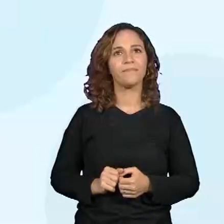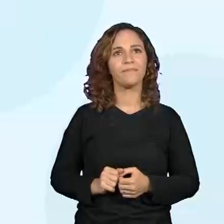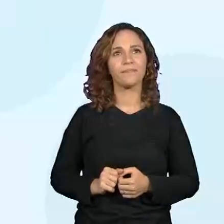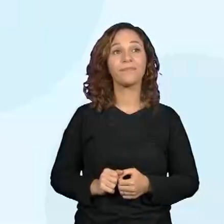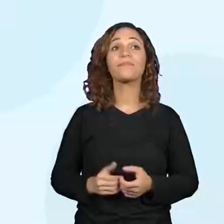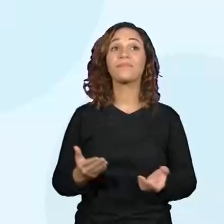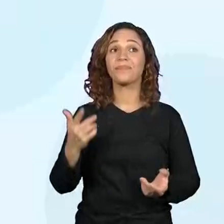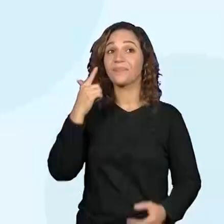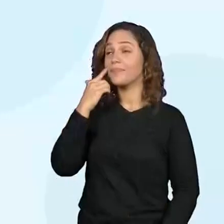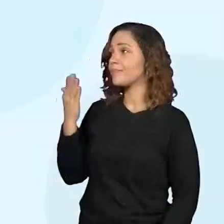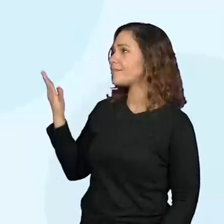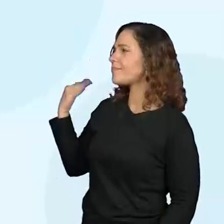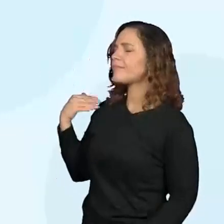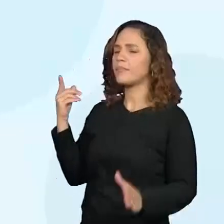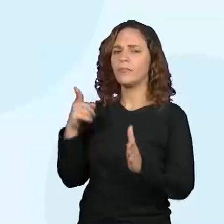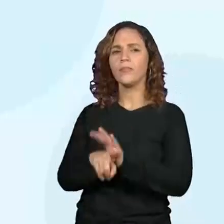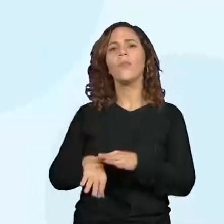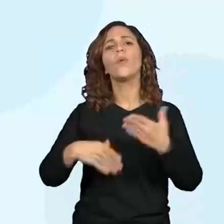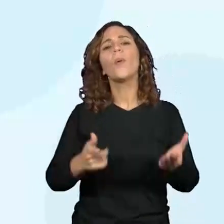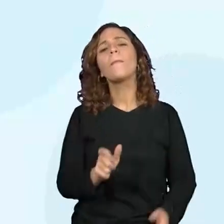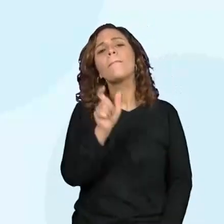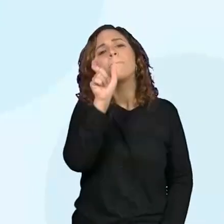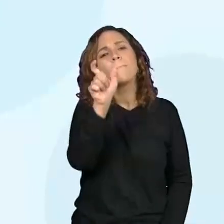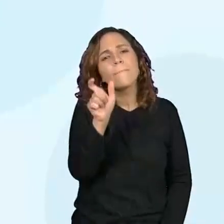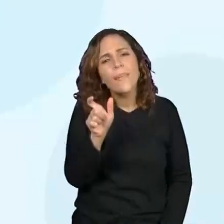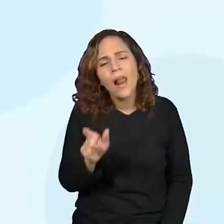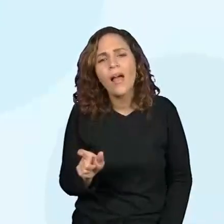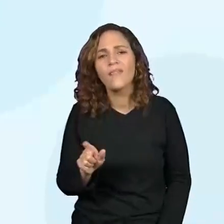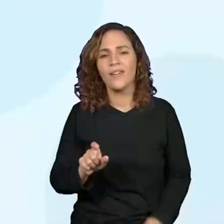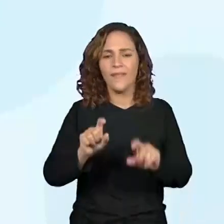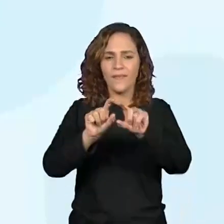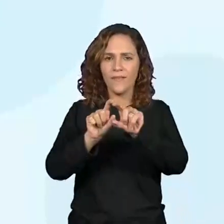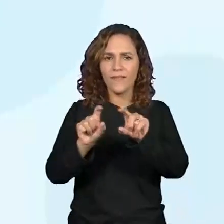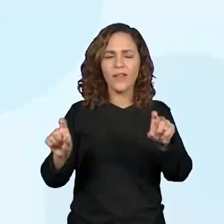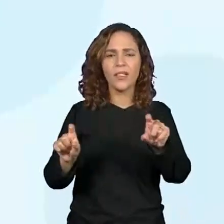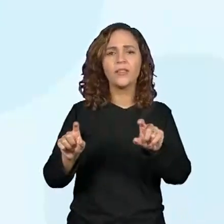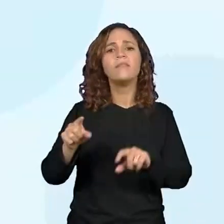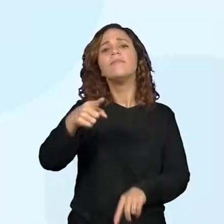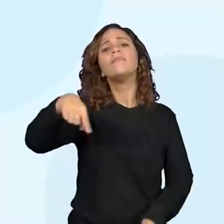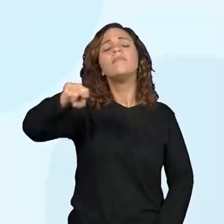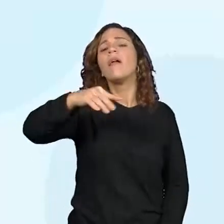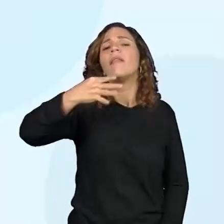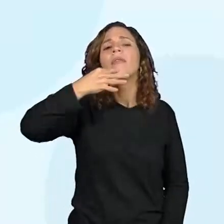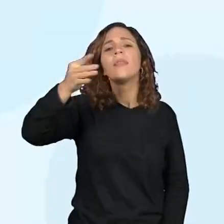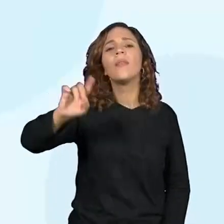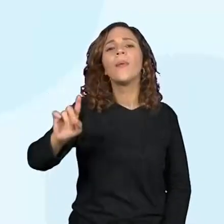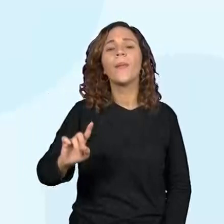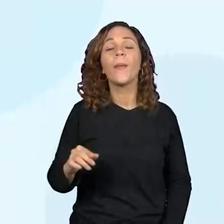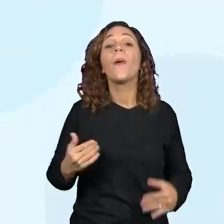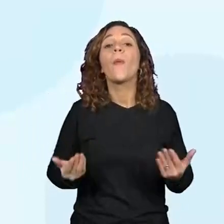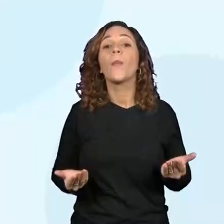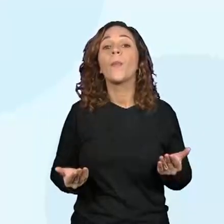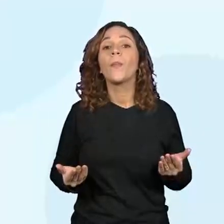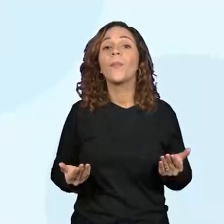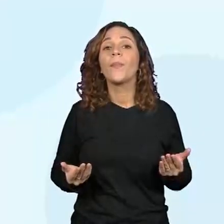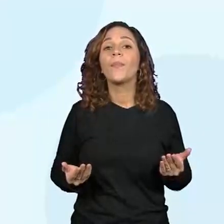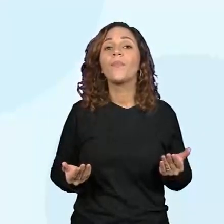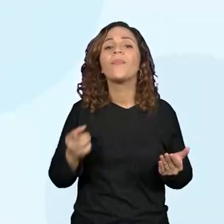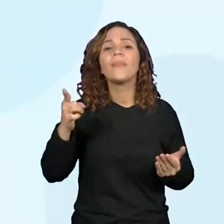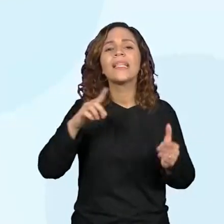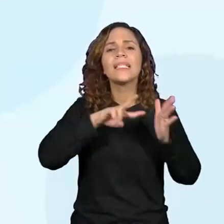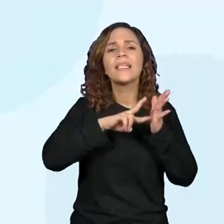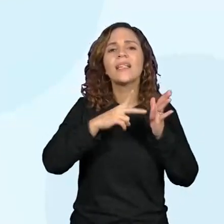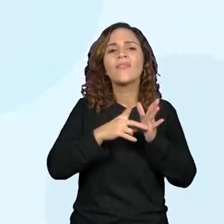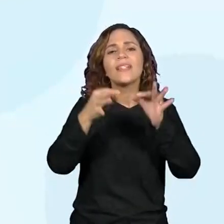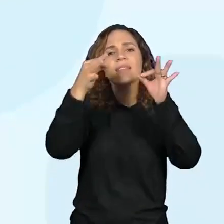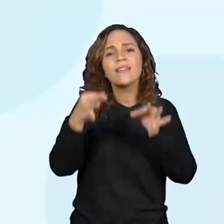Quais são as palavras, os termos ou expressões desconhecidas por você e qual é o sentido